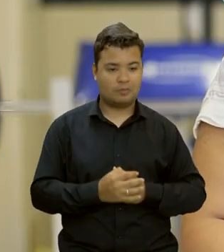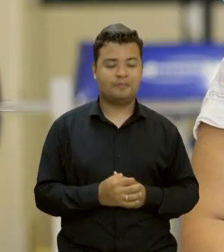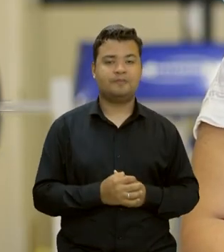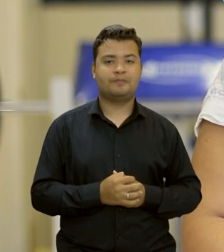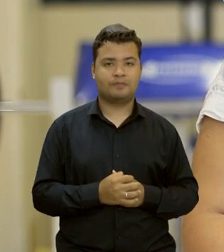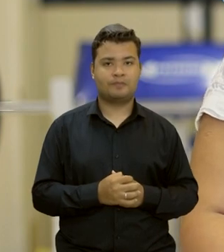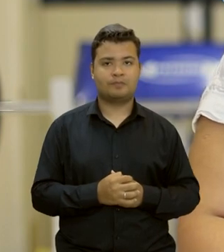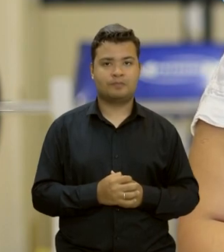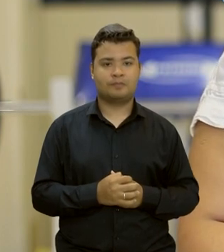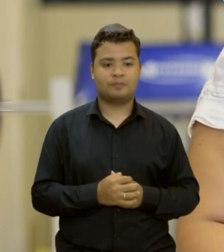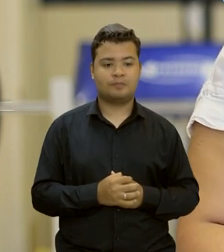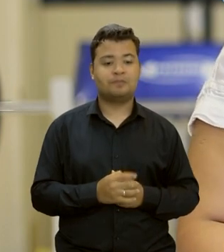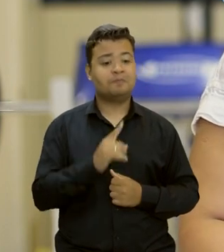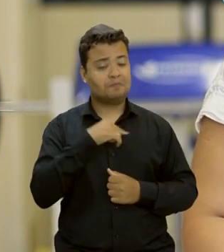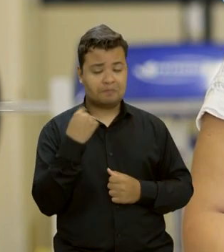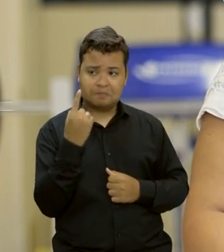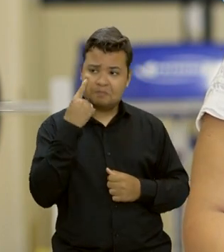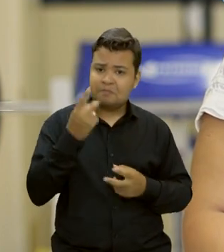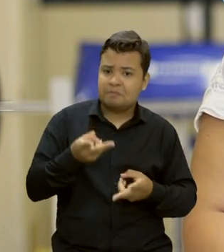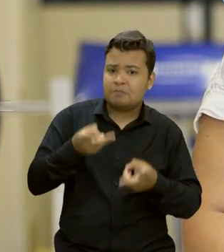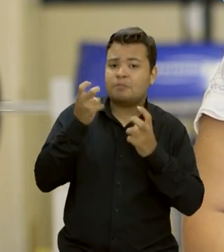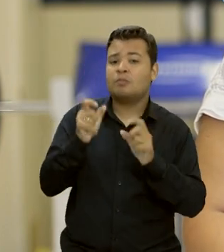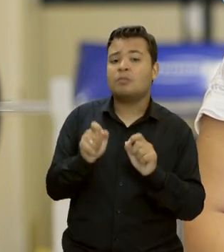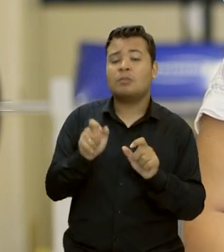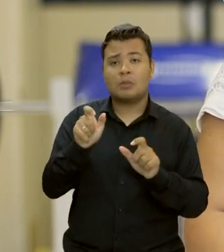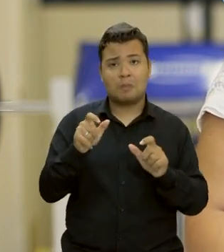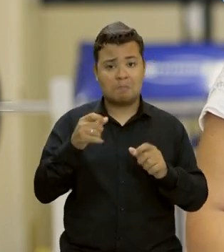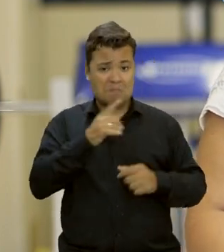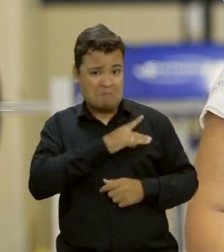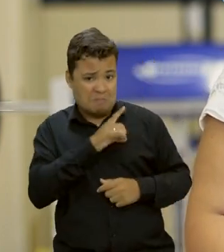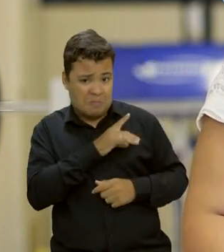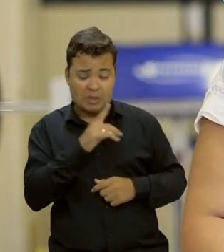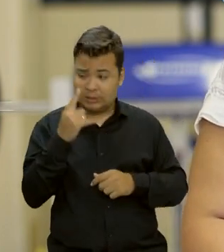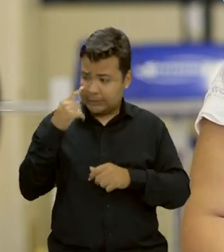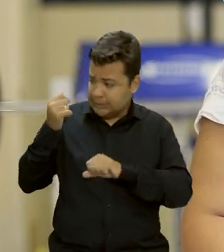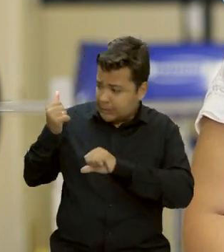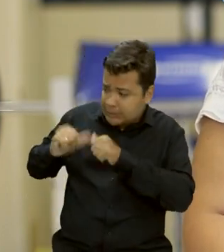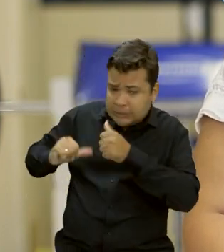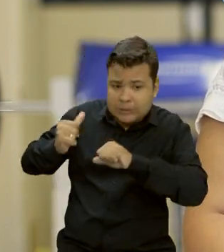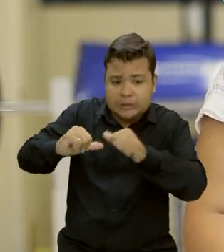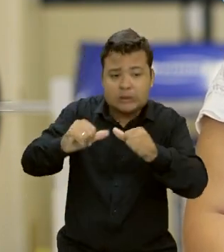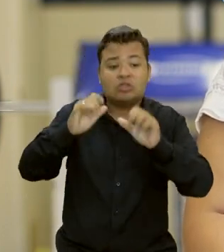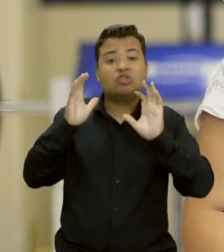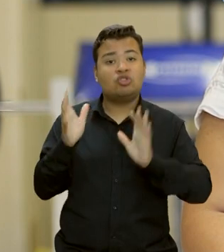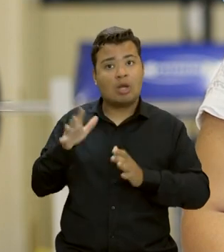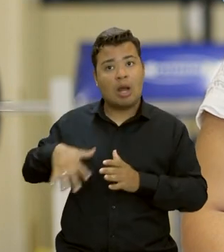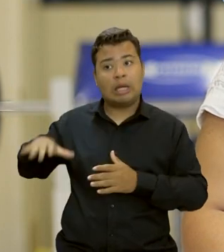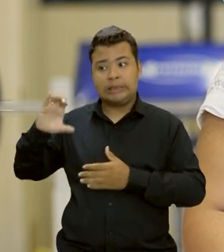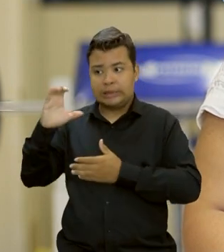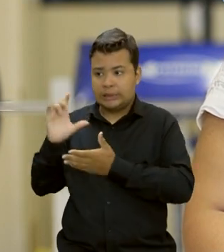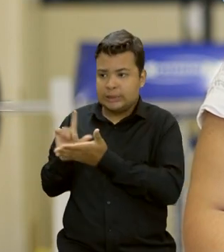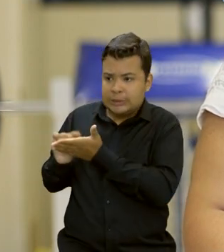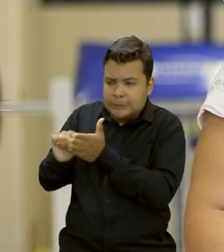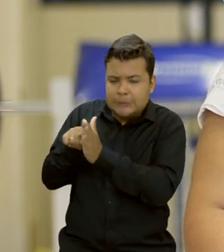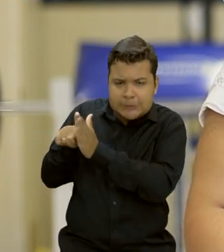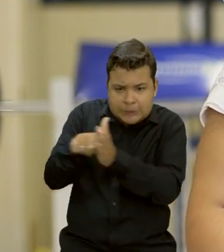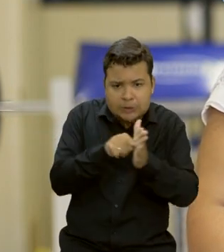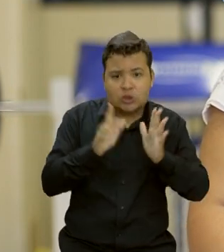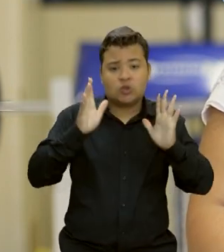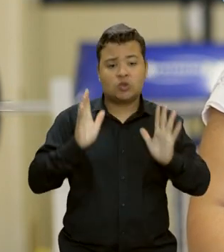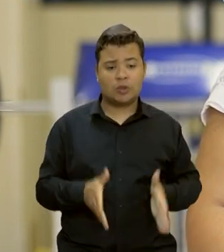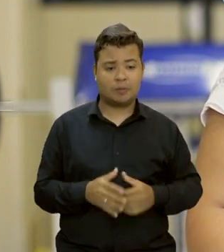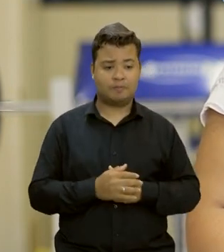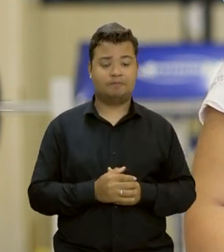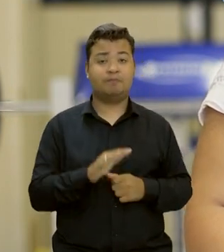as avaliações de medo, elas ocorrem já há um bom tempo pela literatura científica, mas nós entendemos que a covid